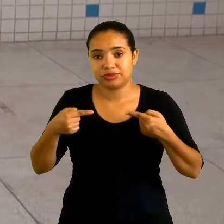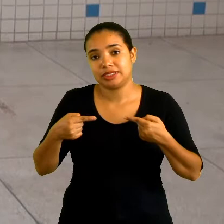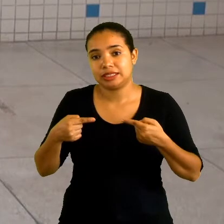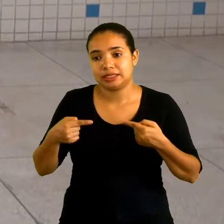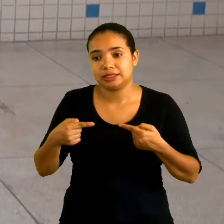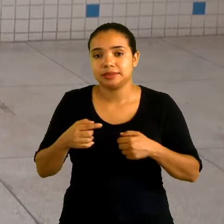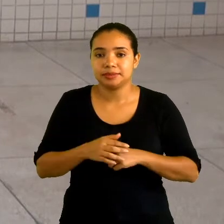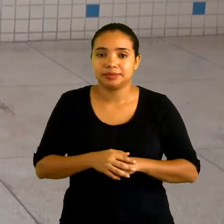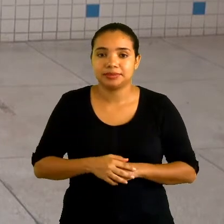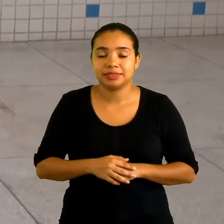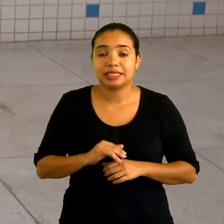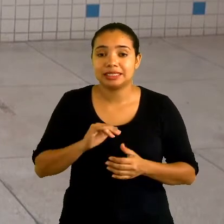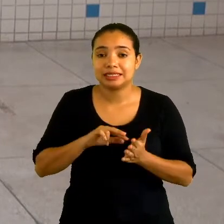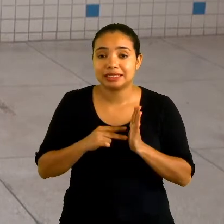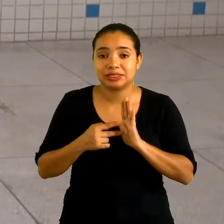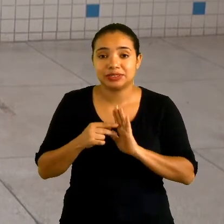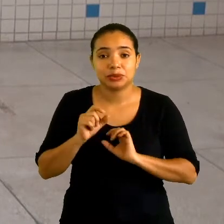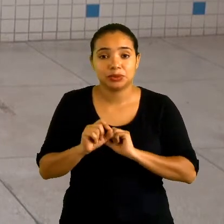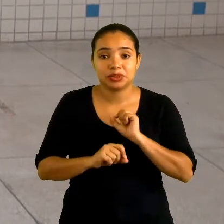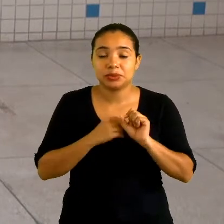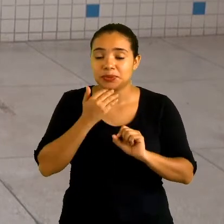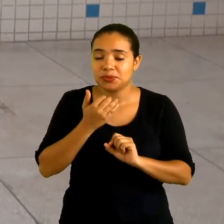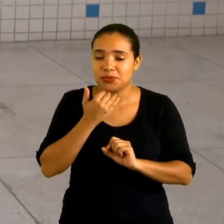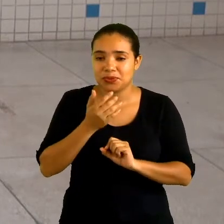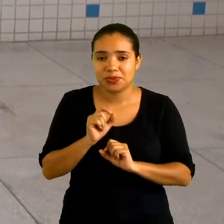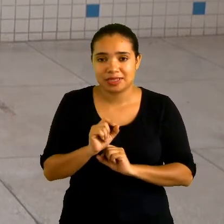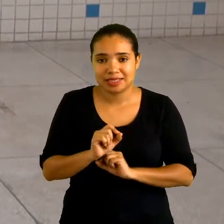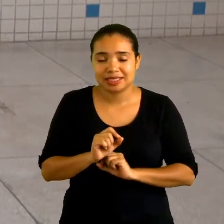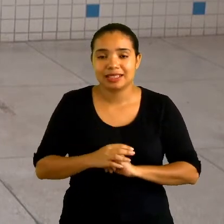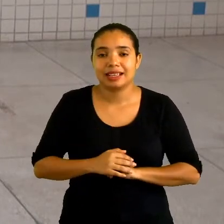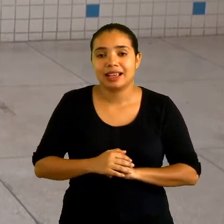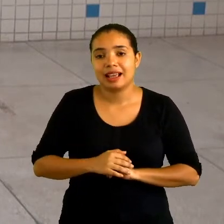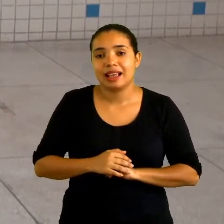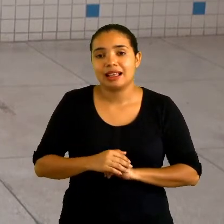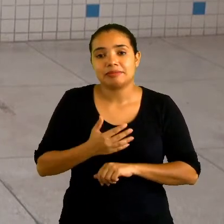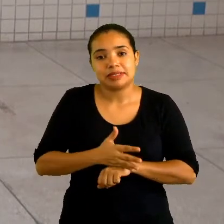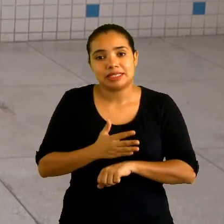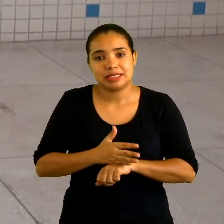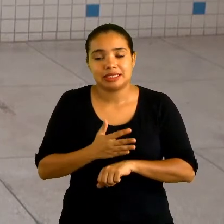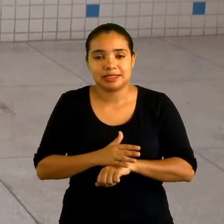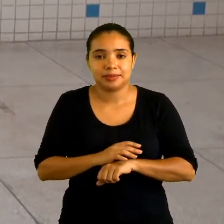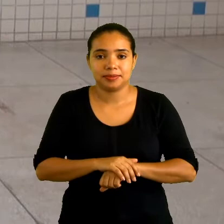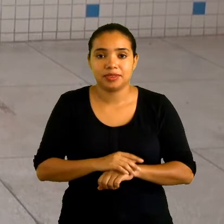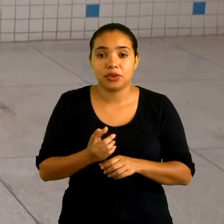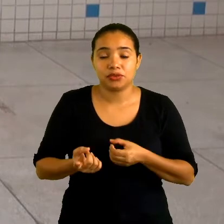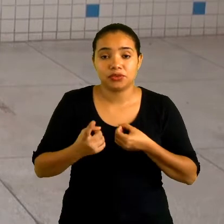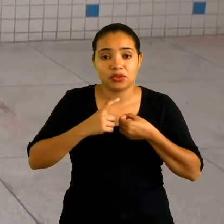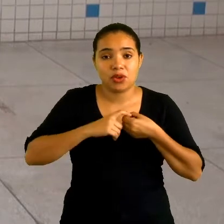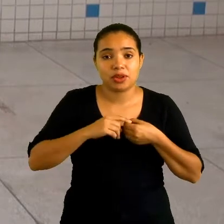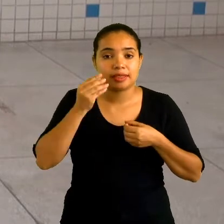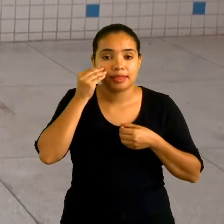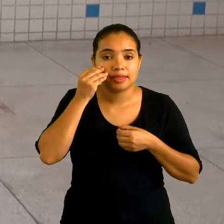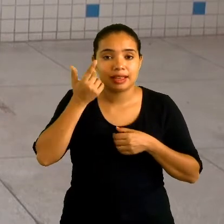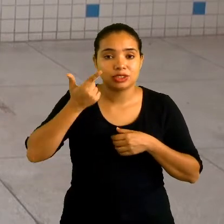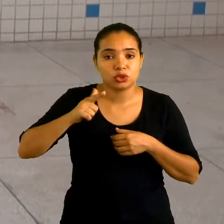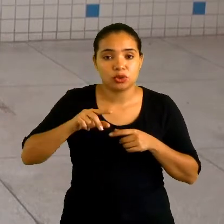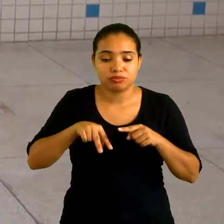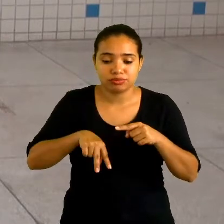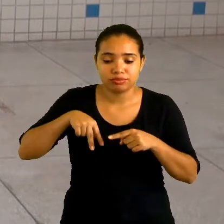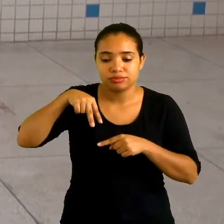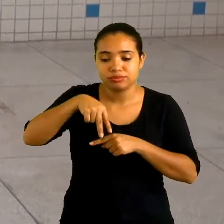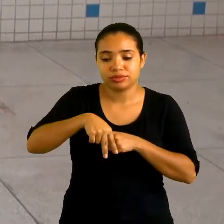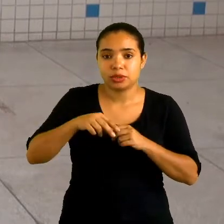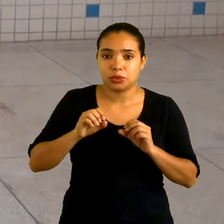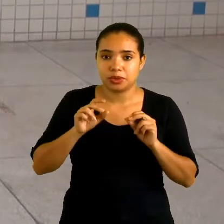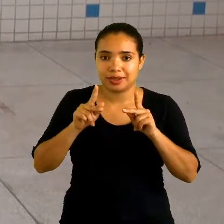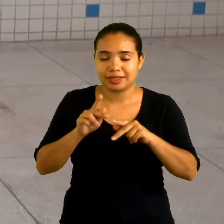no elástico, significa que você não conseguiu executar o exercício, tem que voltar, tentar de novo e saltar o elástico, tá